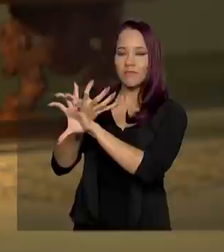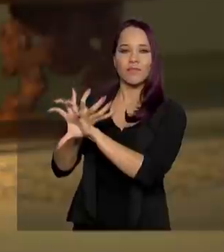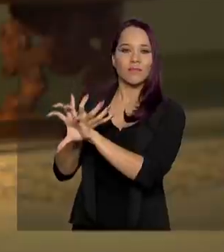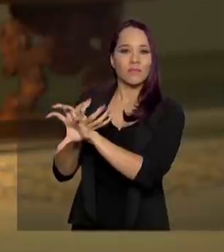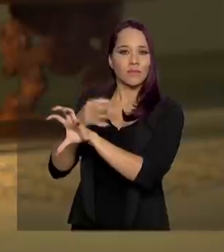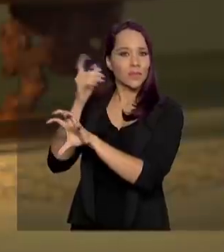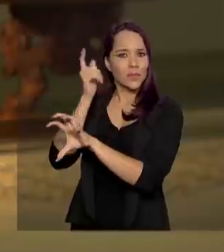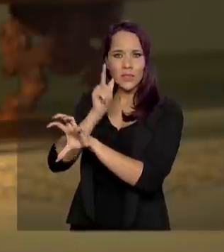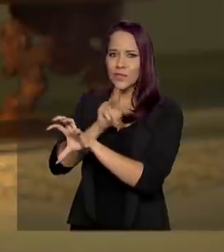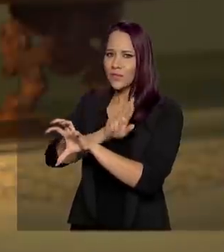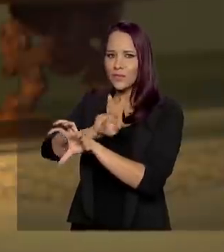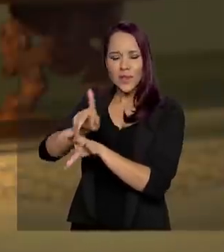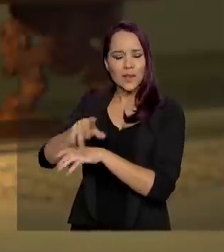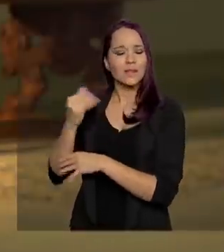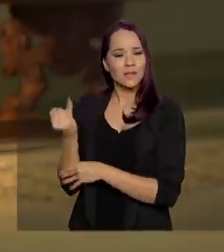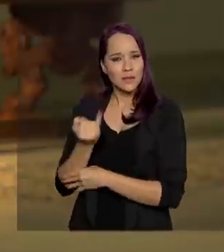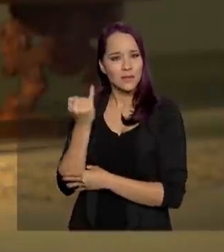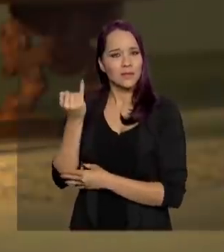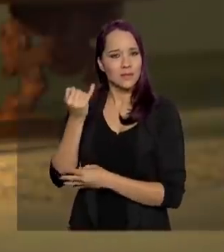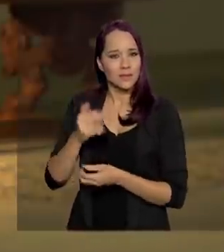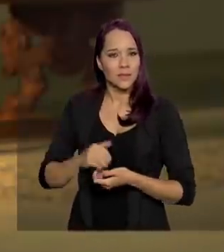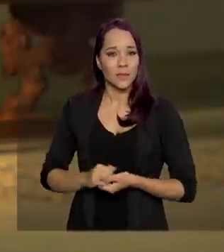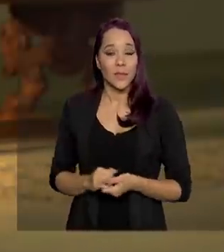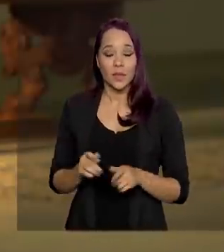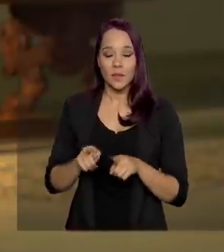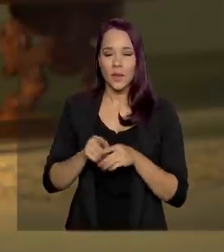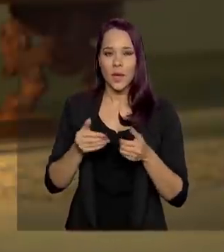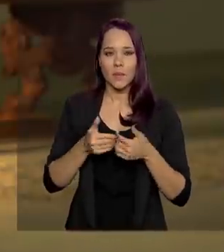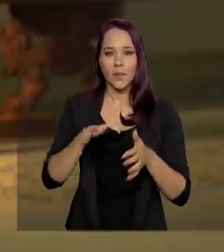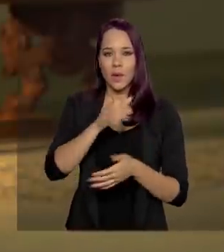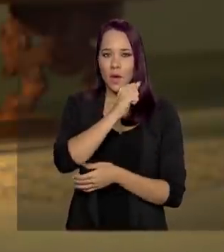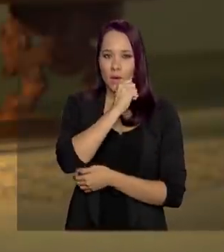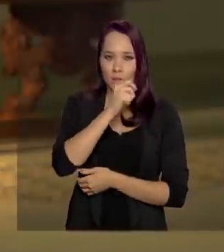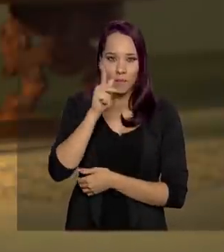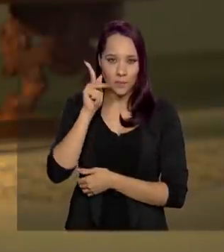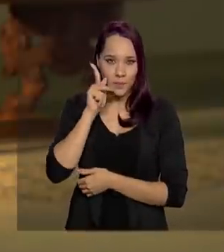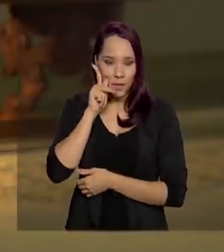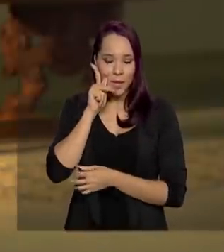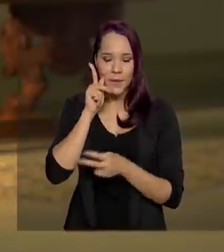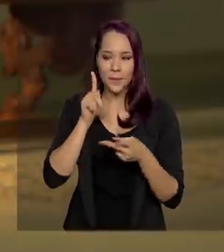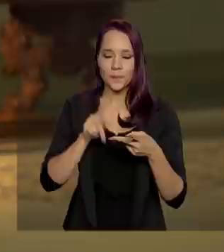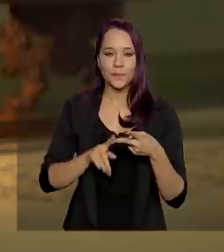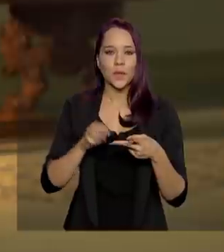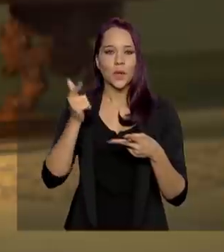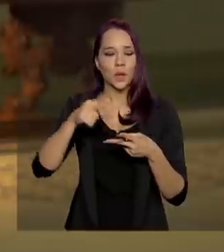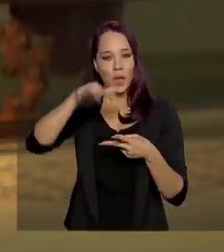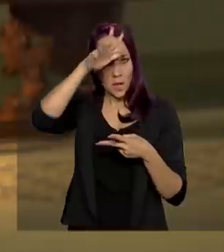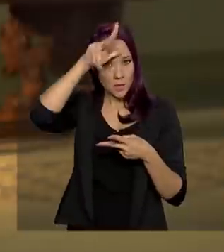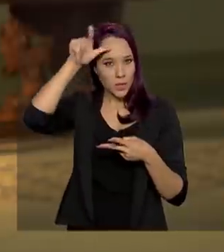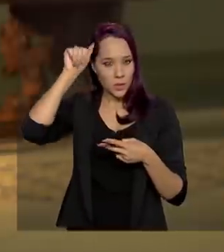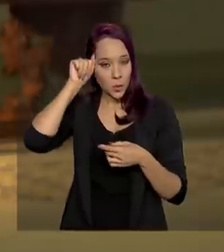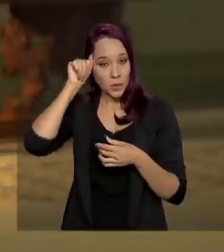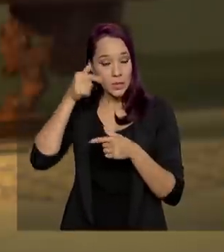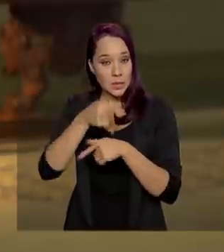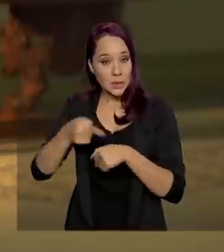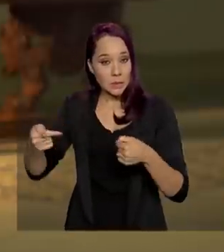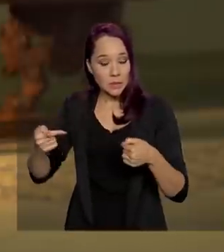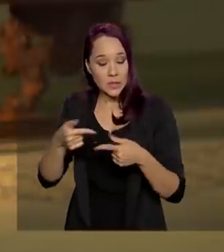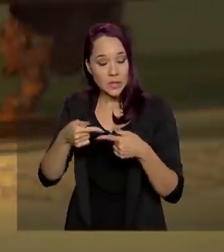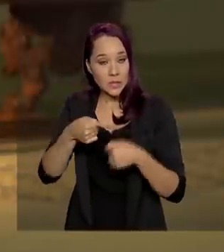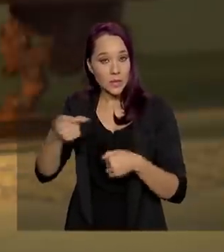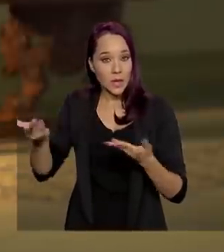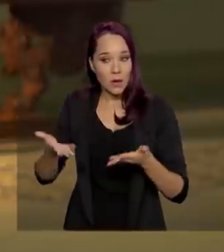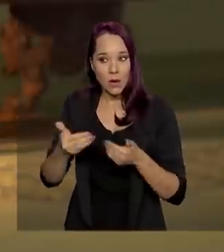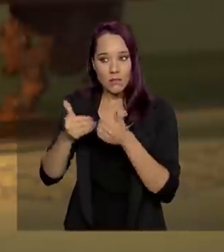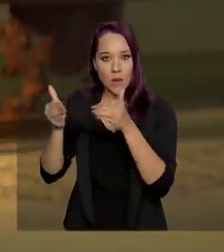Tem muitas iniciativas interessantes. Abrimos no Amapá, uma no Amapá, uma no Amazonas. Essa semana vamos abrir mais três